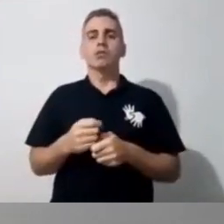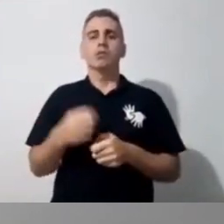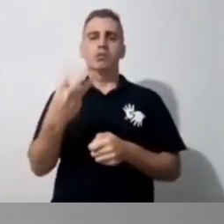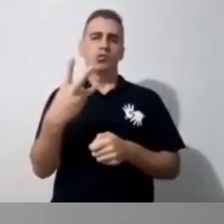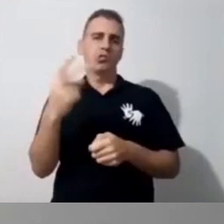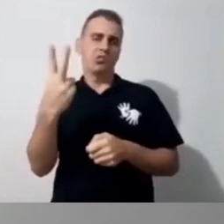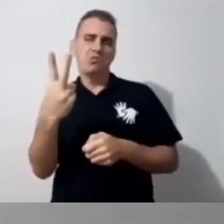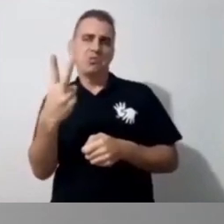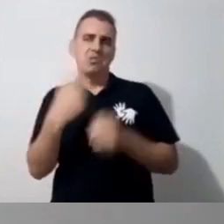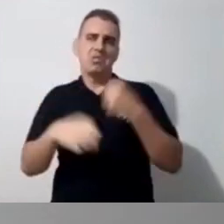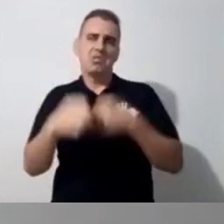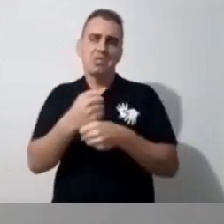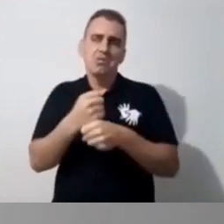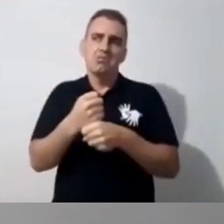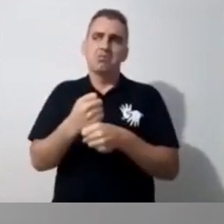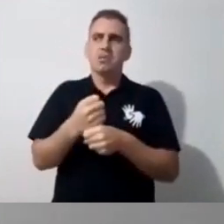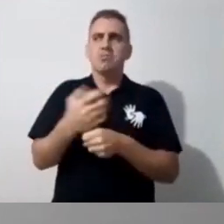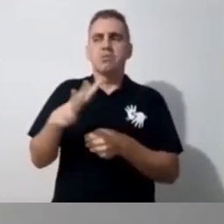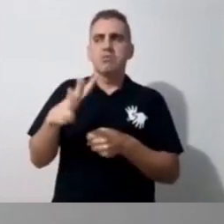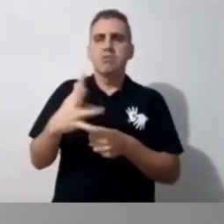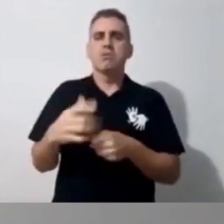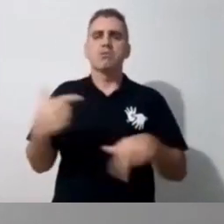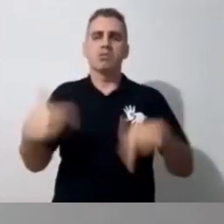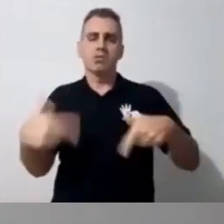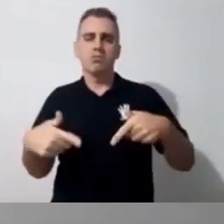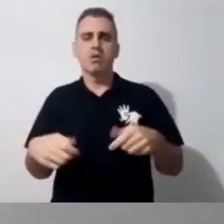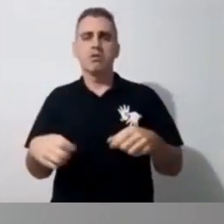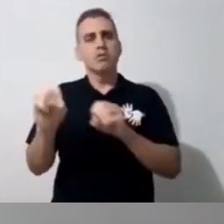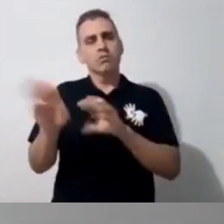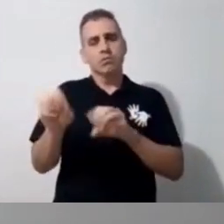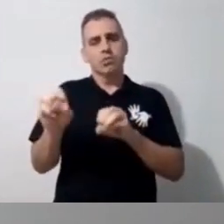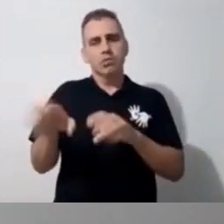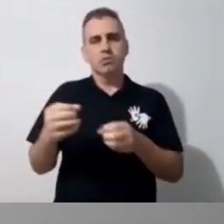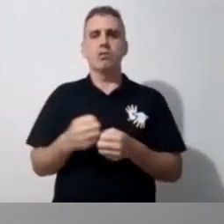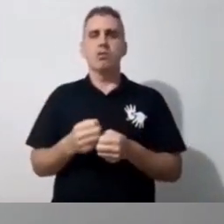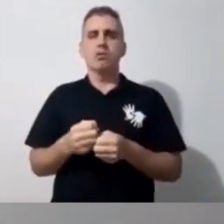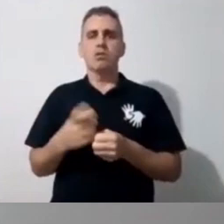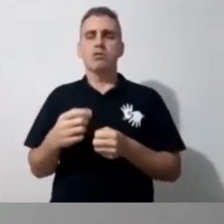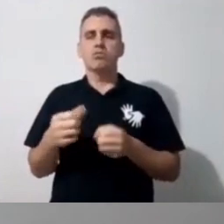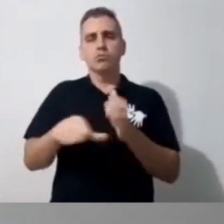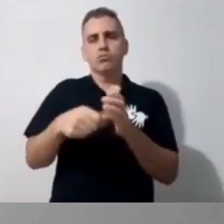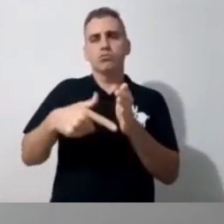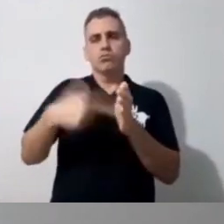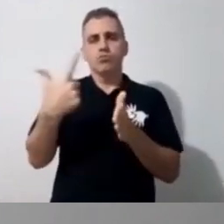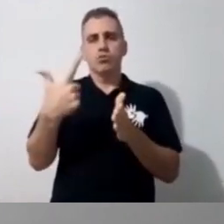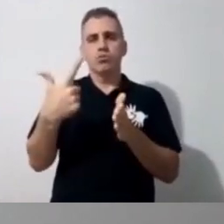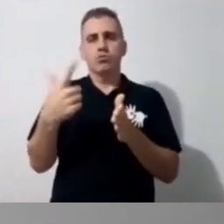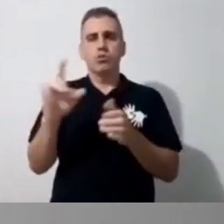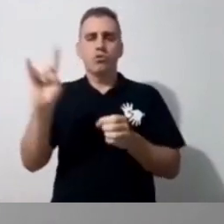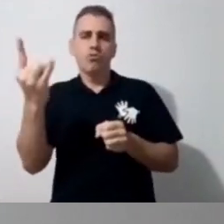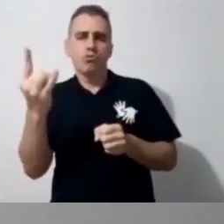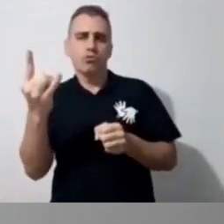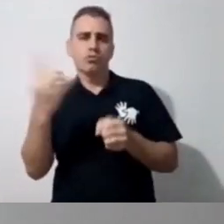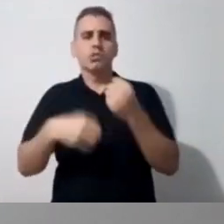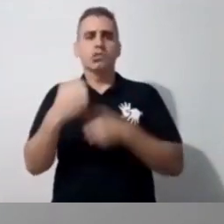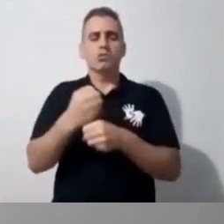três anos eu atuei, os últimos anos foram na Secretaria de Educação de Gravataí e